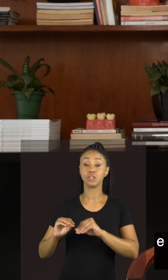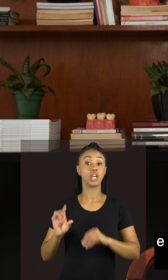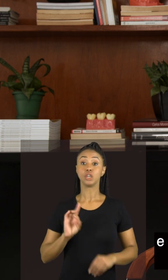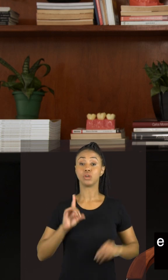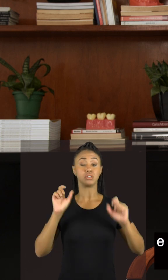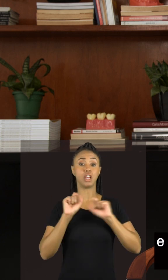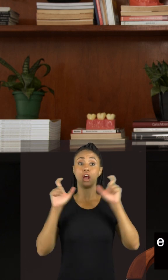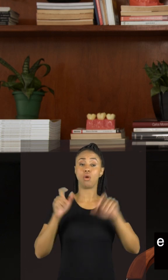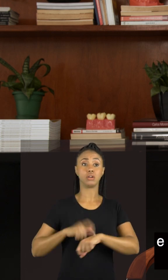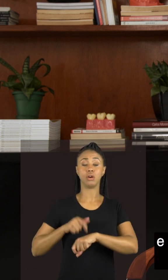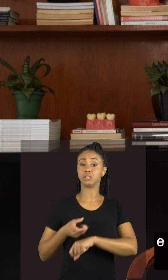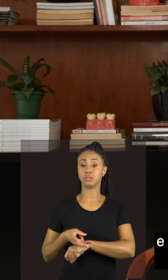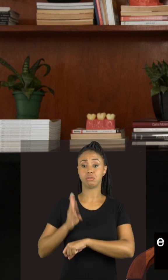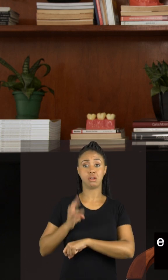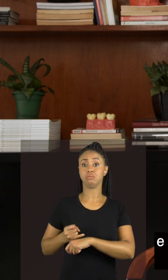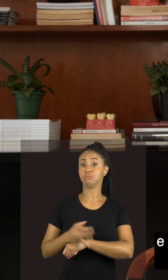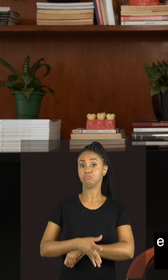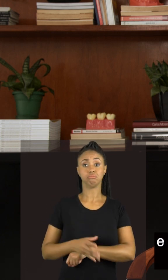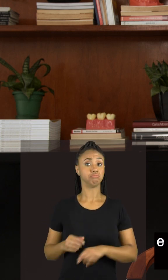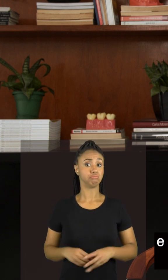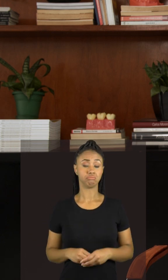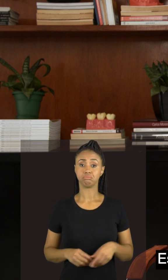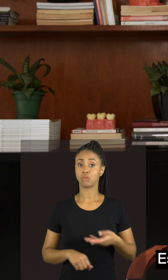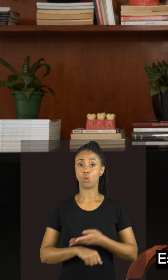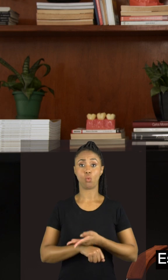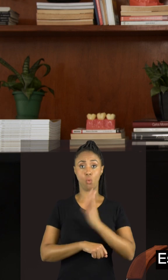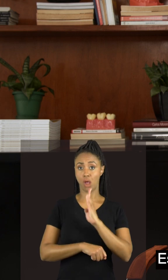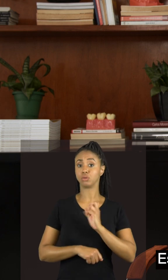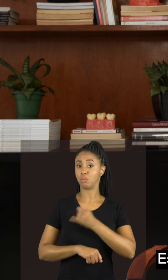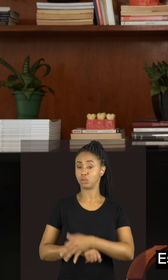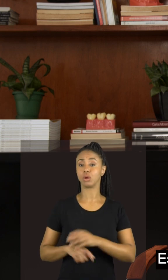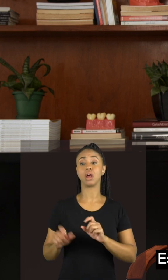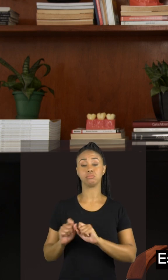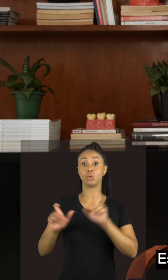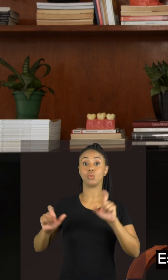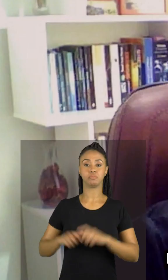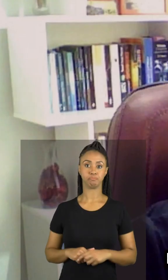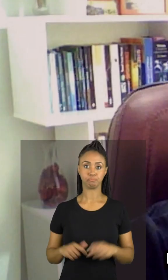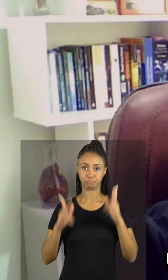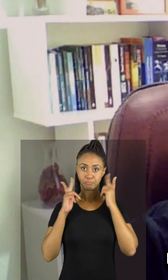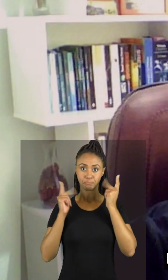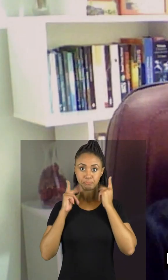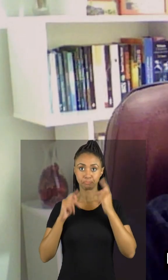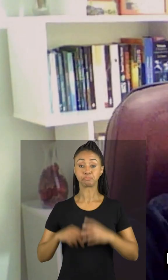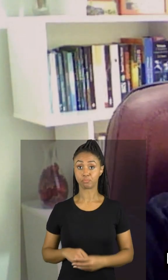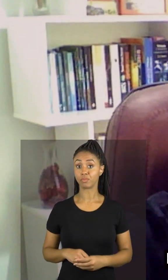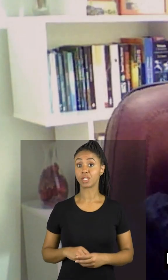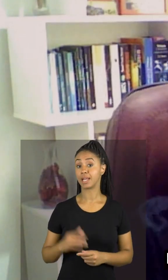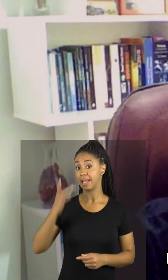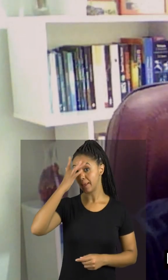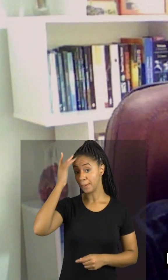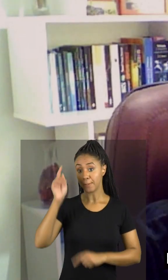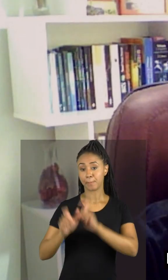espontaneamente às três da manhã, por exemplo, ou quatro da manhã. Essas são as pessoas matutinas. Então, as pessoas